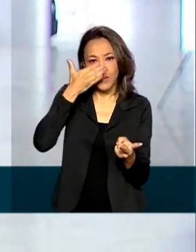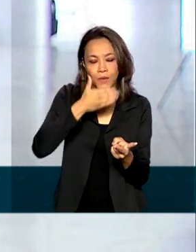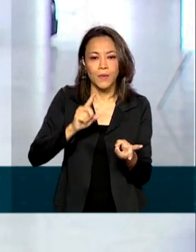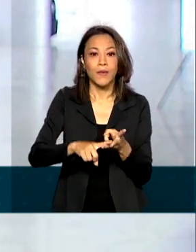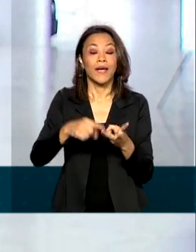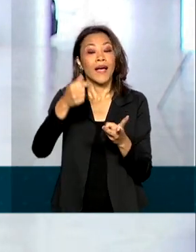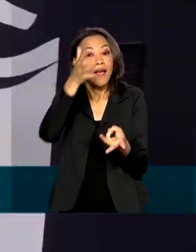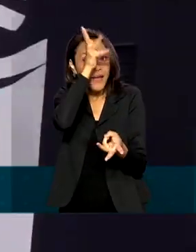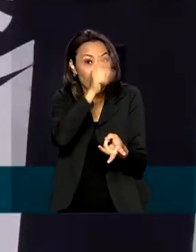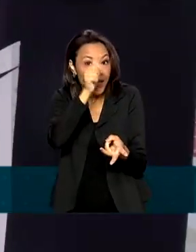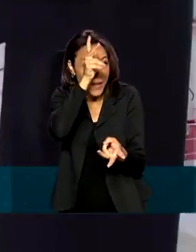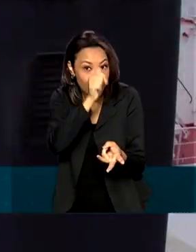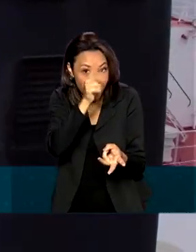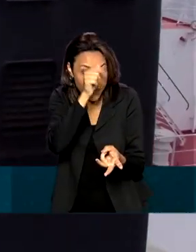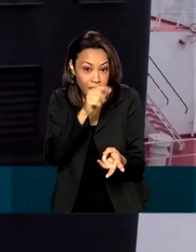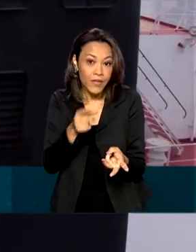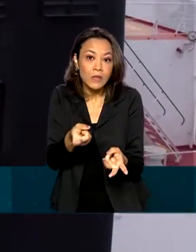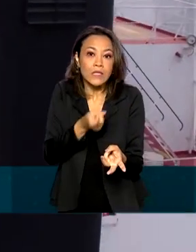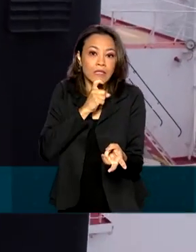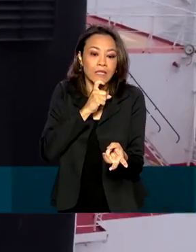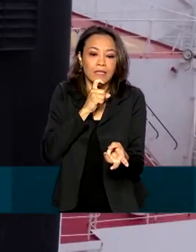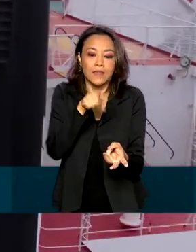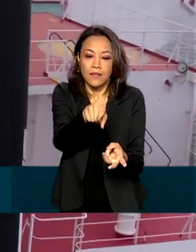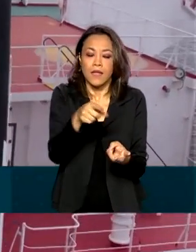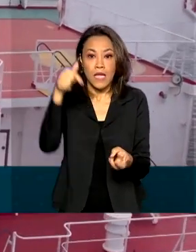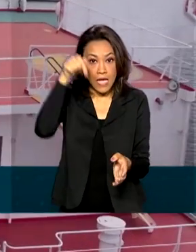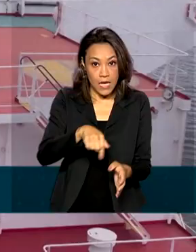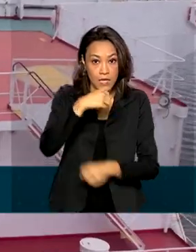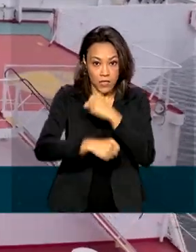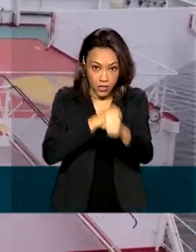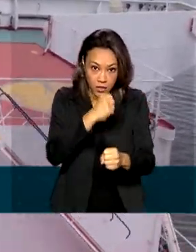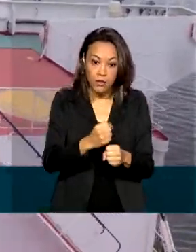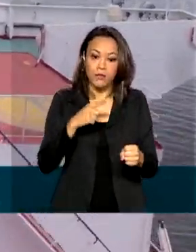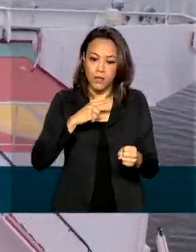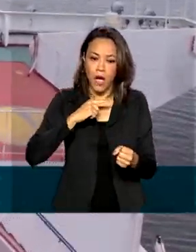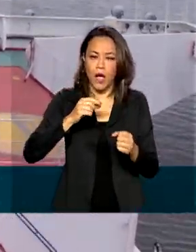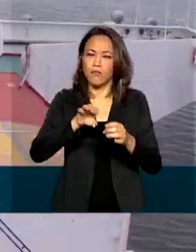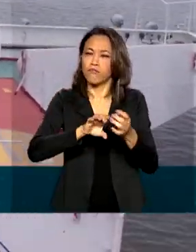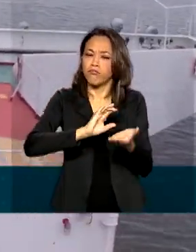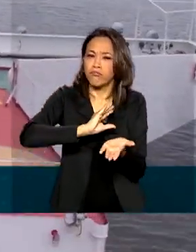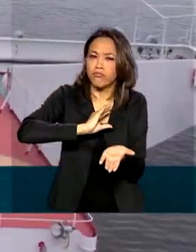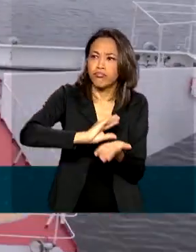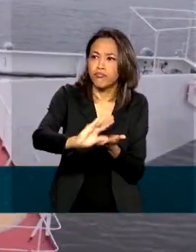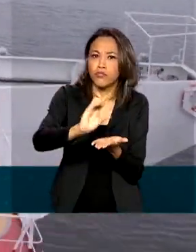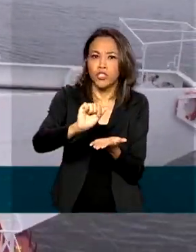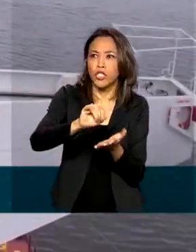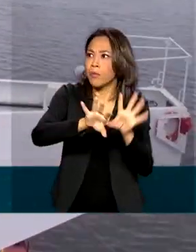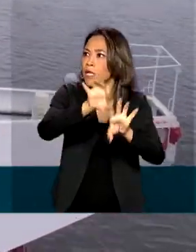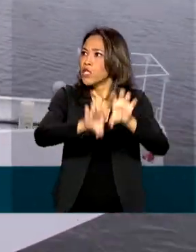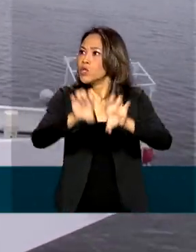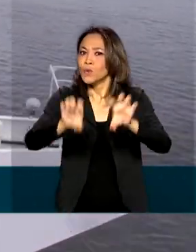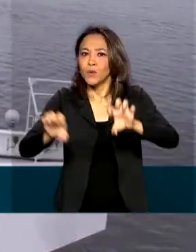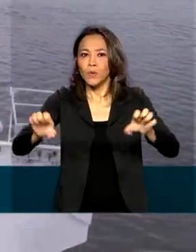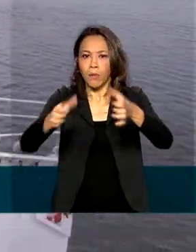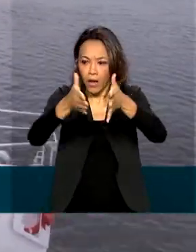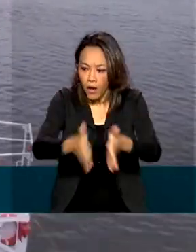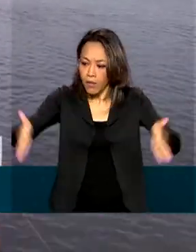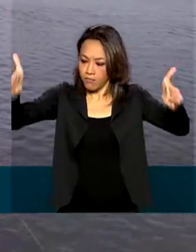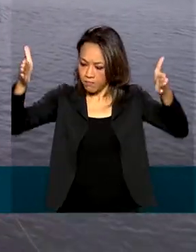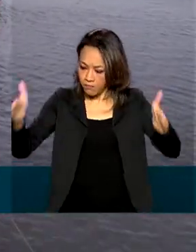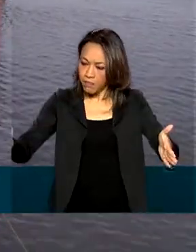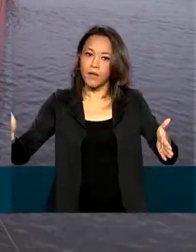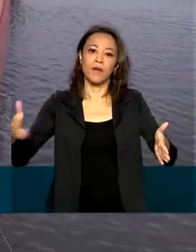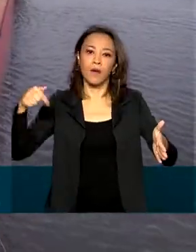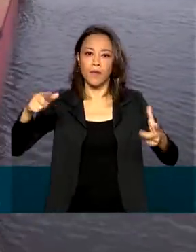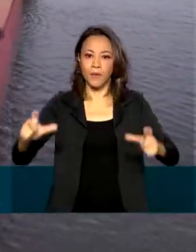de frango congelada. Para este ano, estão previstos investimentos para ampliar e modernizar o terminal. O